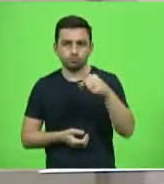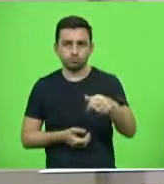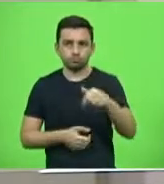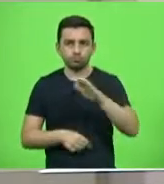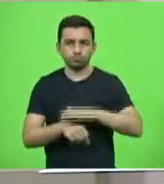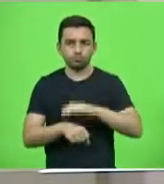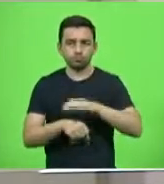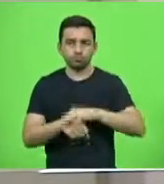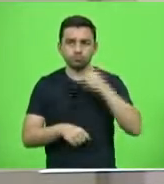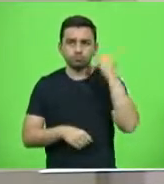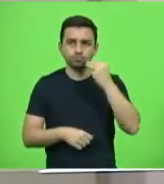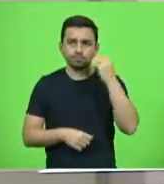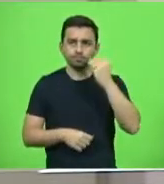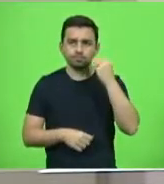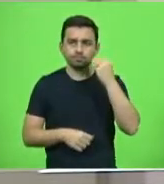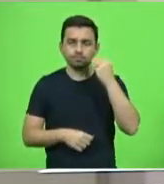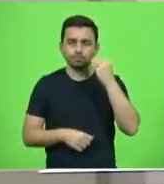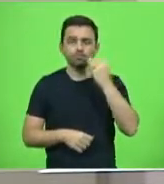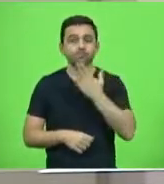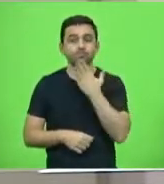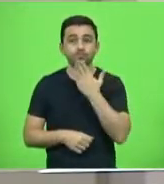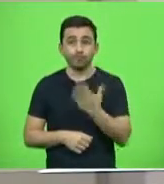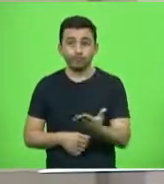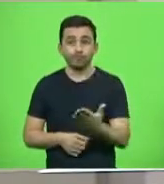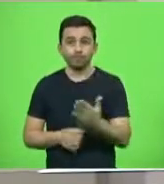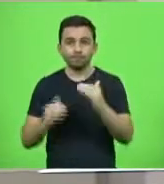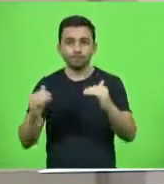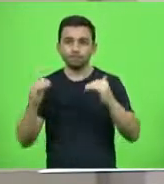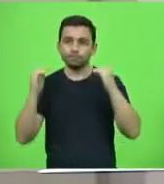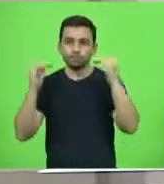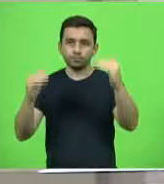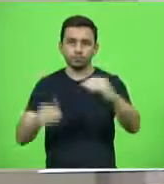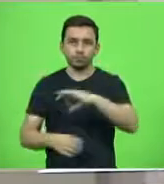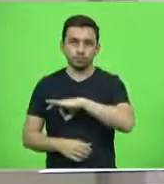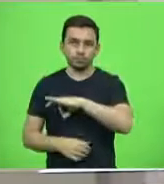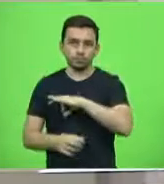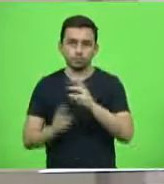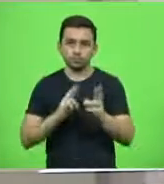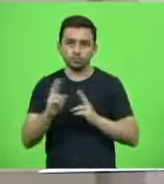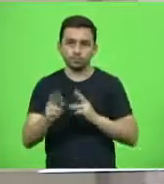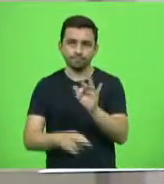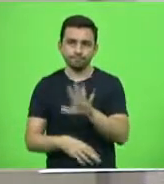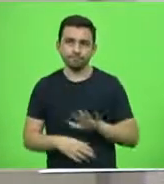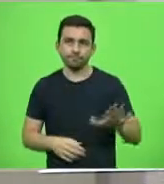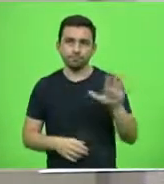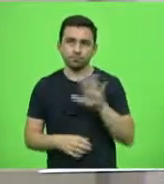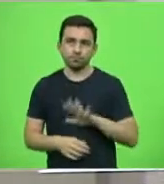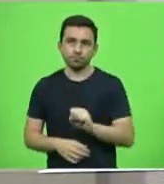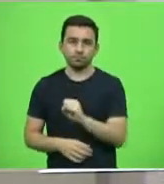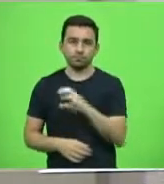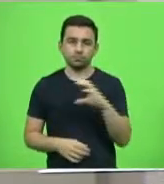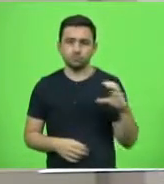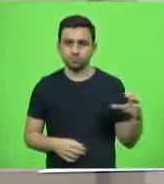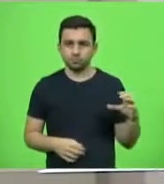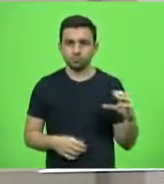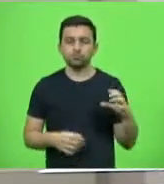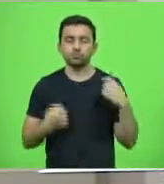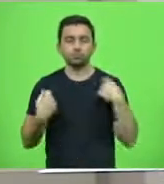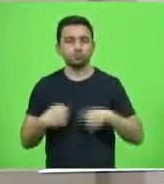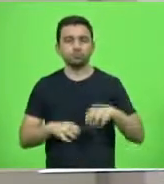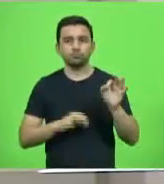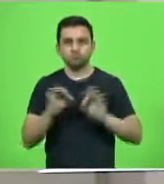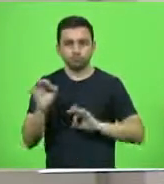deputado Marcius Machado, apelando ao superintendente da Polícia Rodoviária Federal do Estado de Santa Catarina pela realização